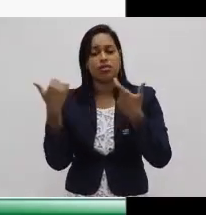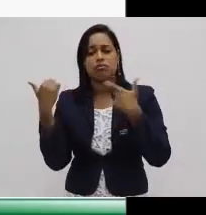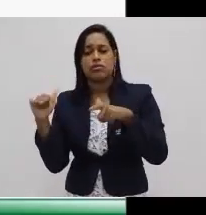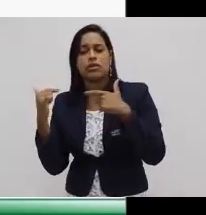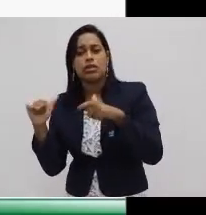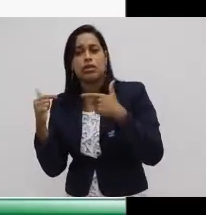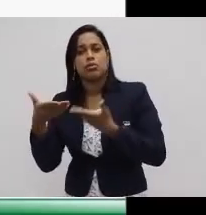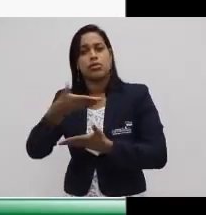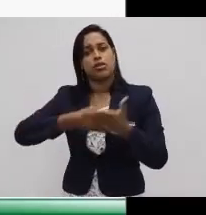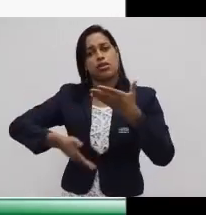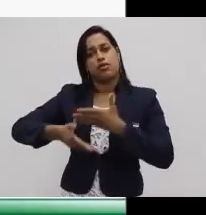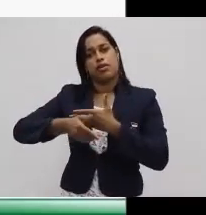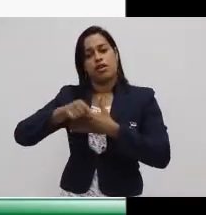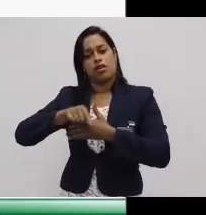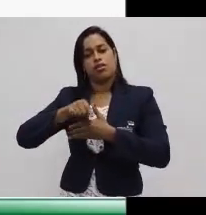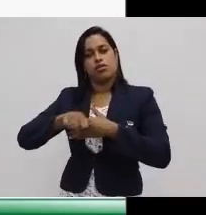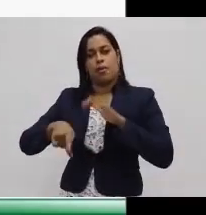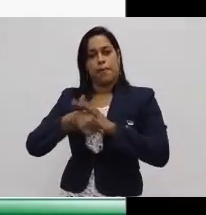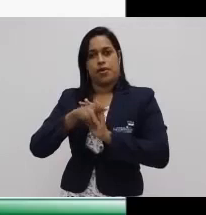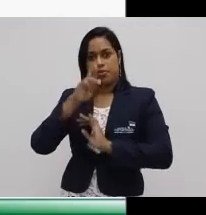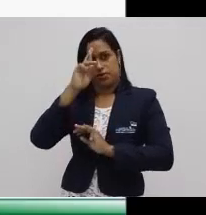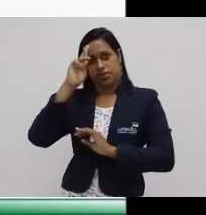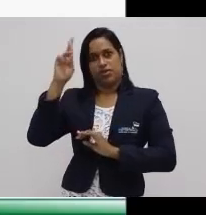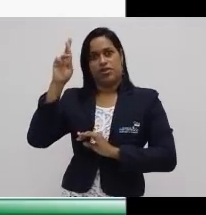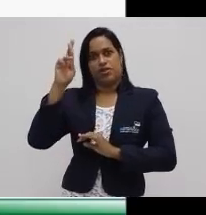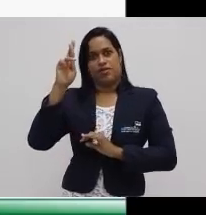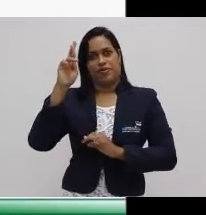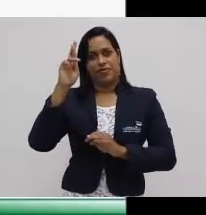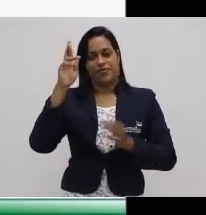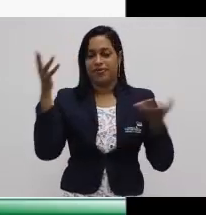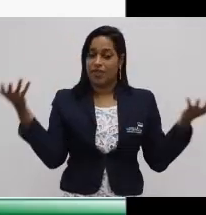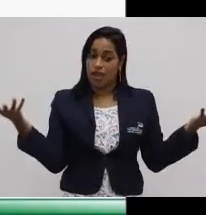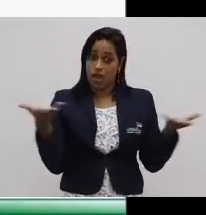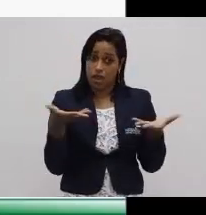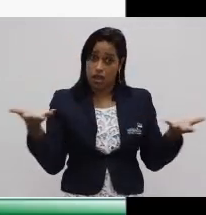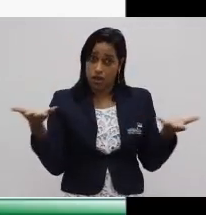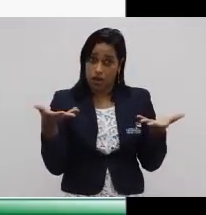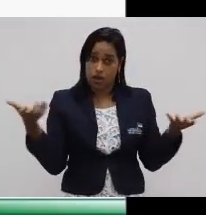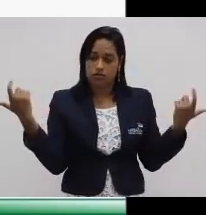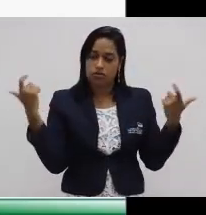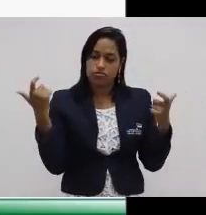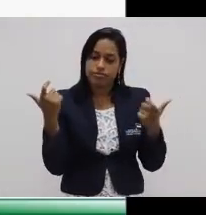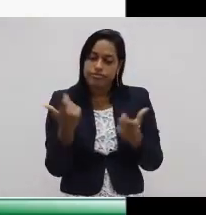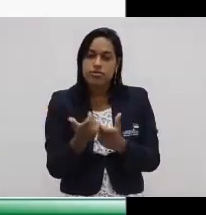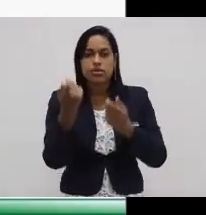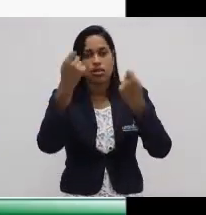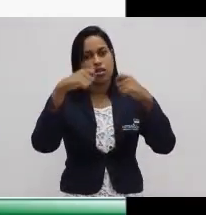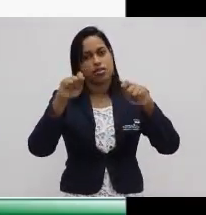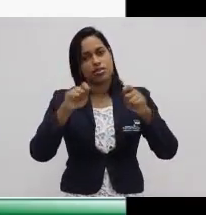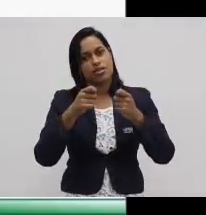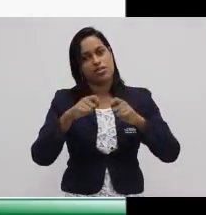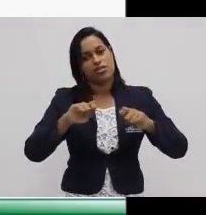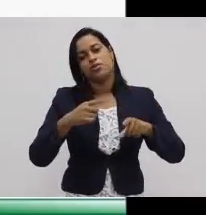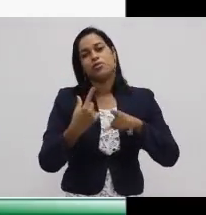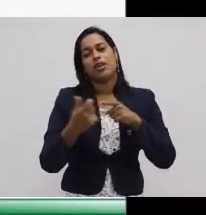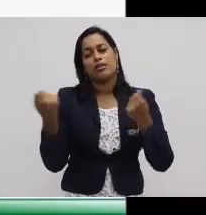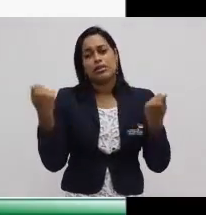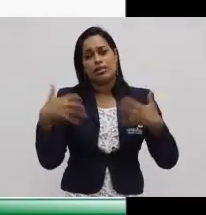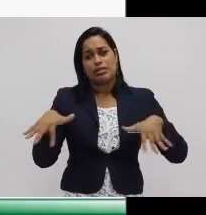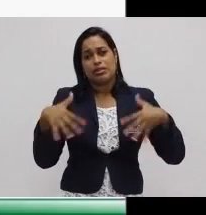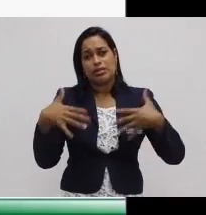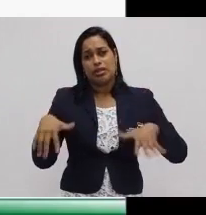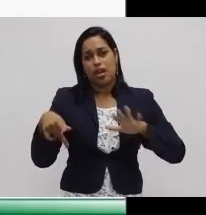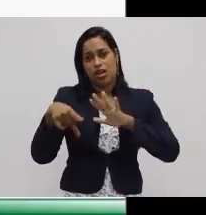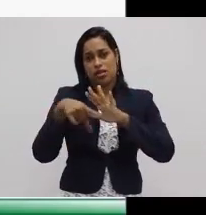trabalhavam em relação aos seus senhores. E o rendimento agrícola baixo, a produtividade dos artesões, é começou a ficar muito caro produzir